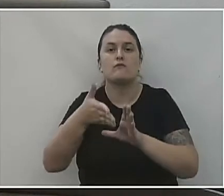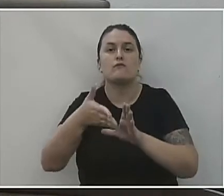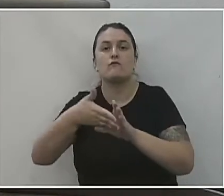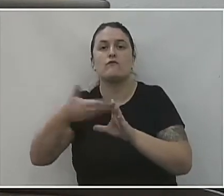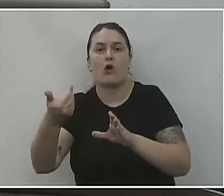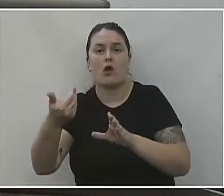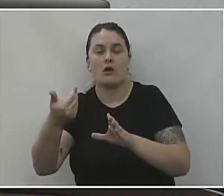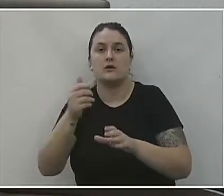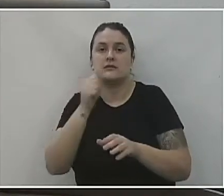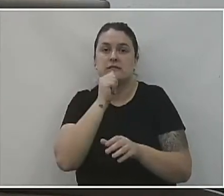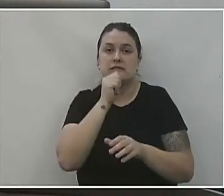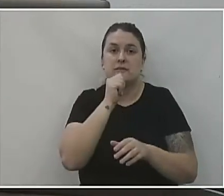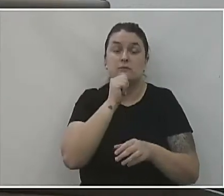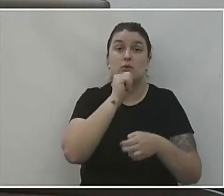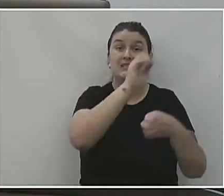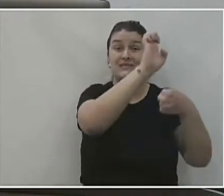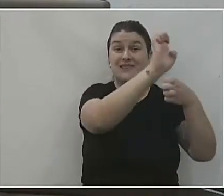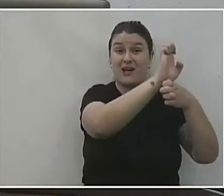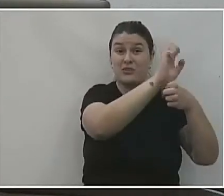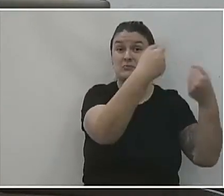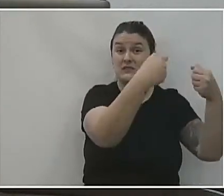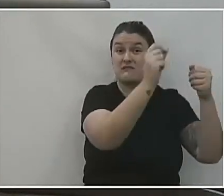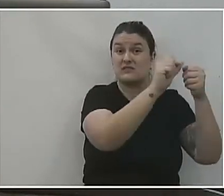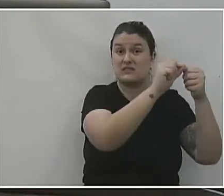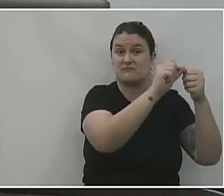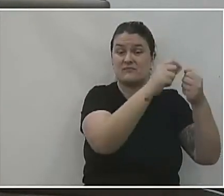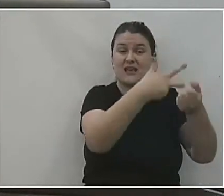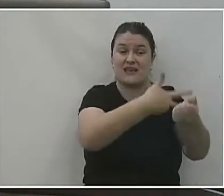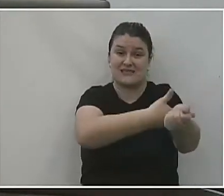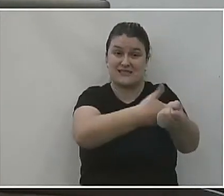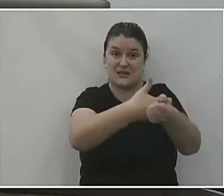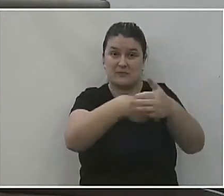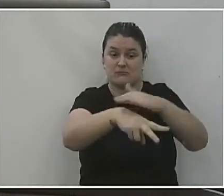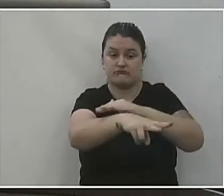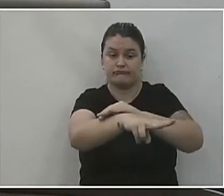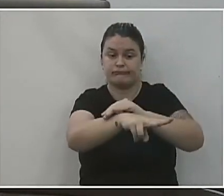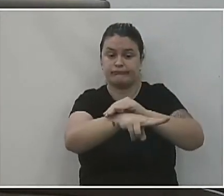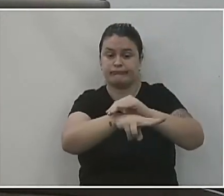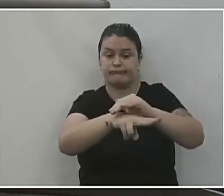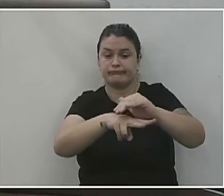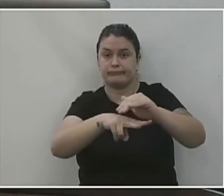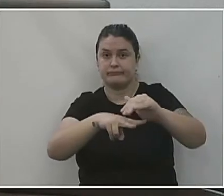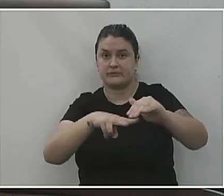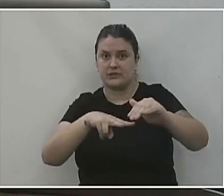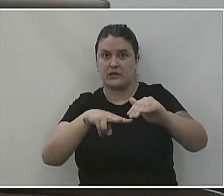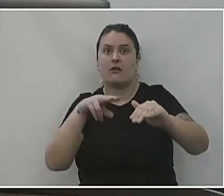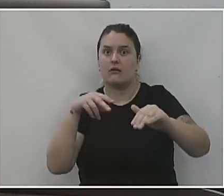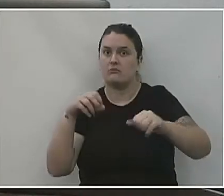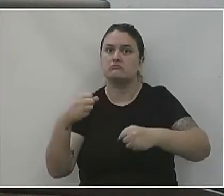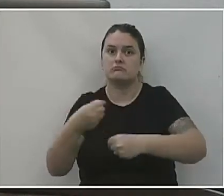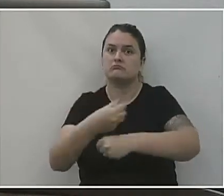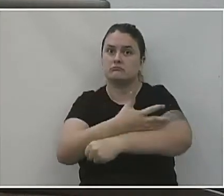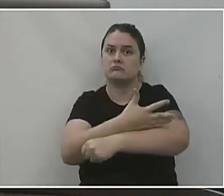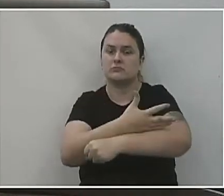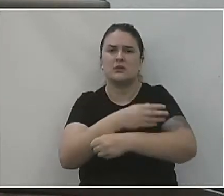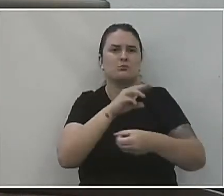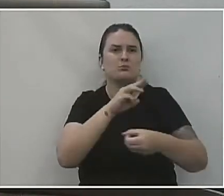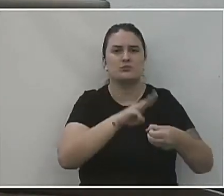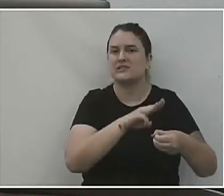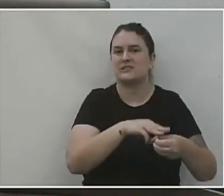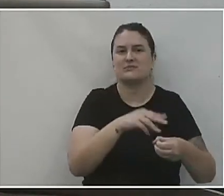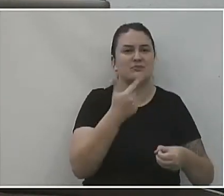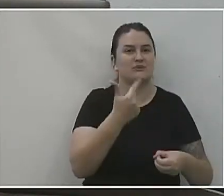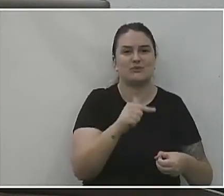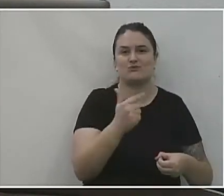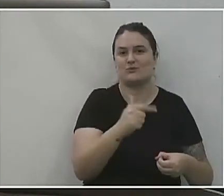da autonomia, que deveria ser do Estado. Então, por exemplo, exame de tomografia é um exame de alta complexidade. O município não